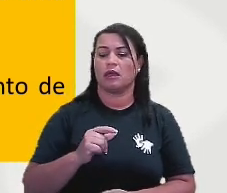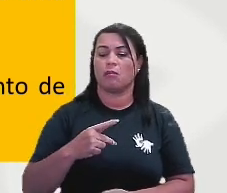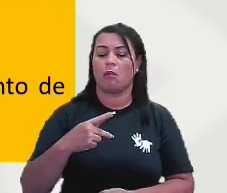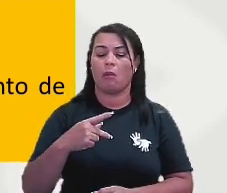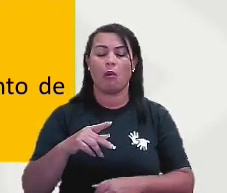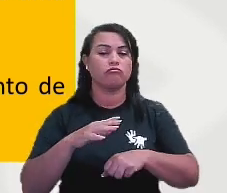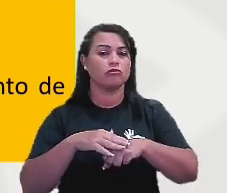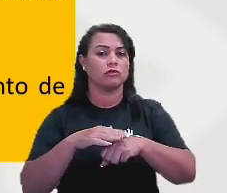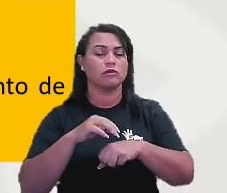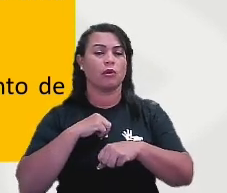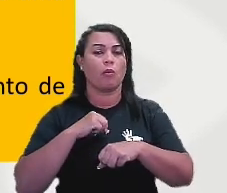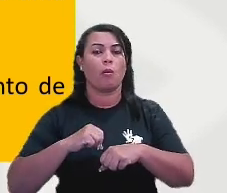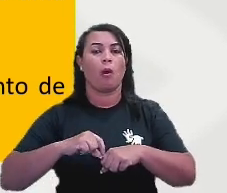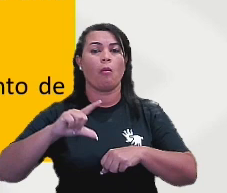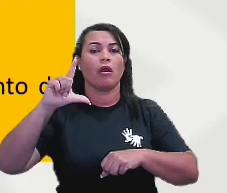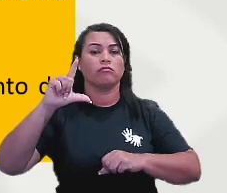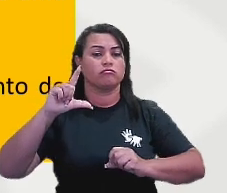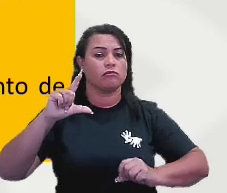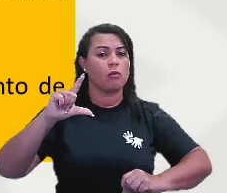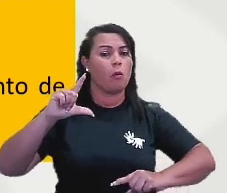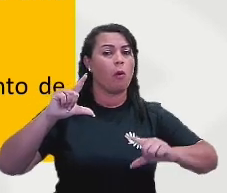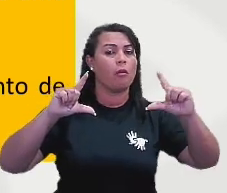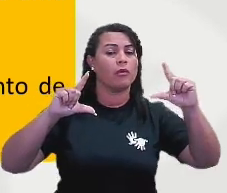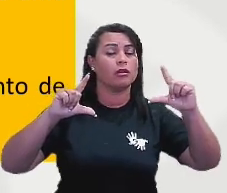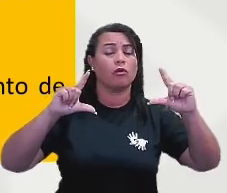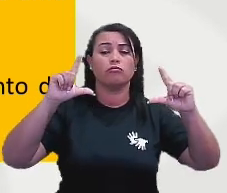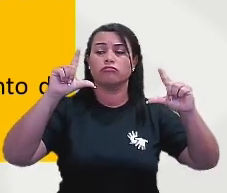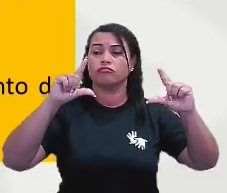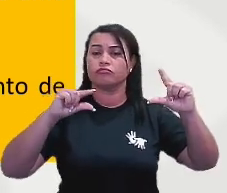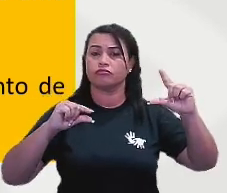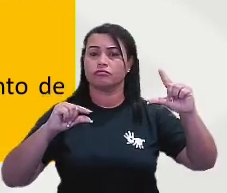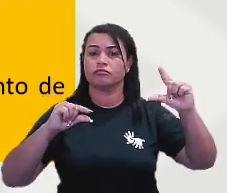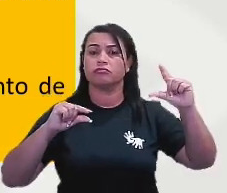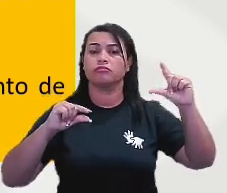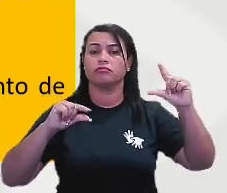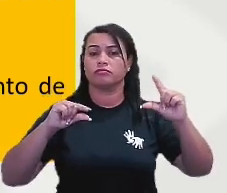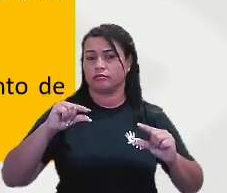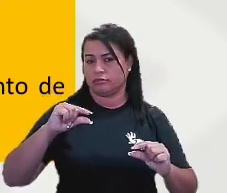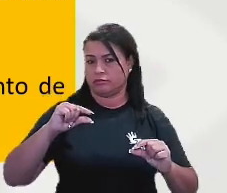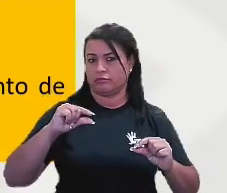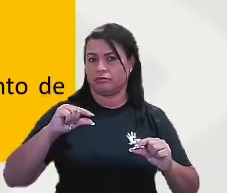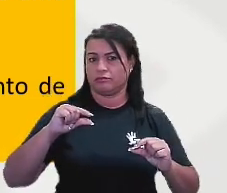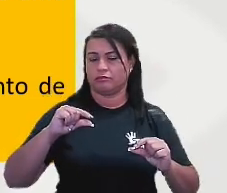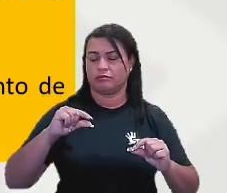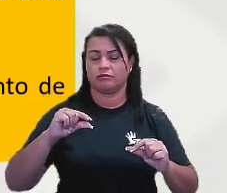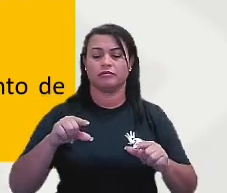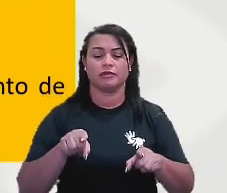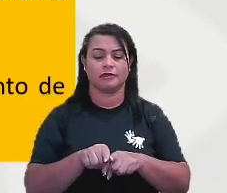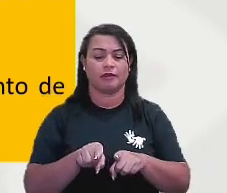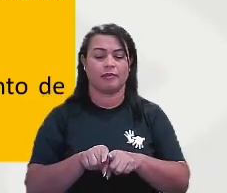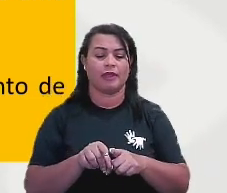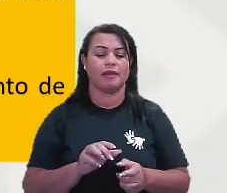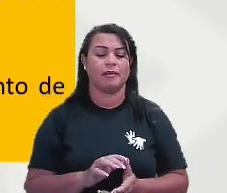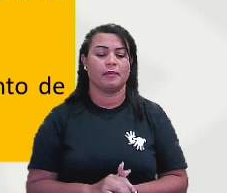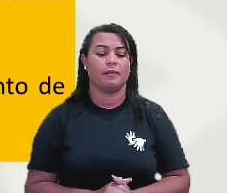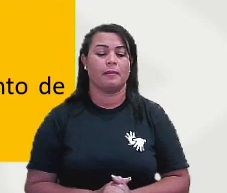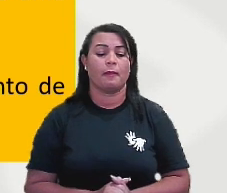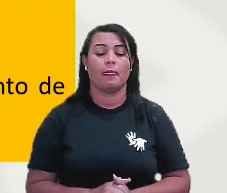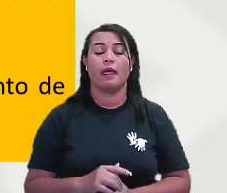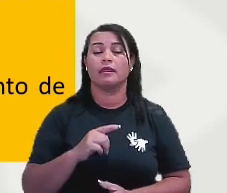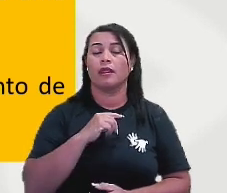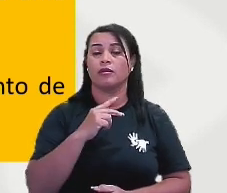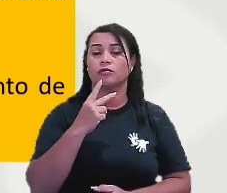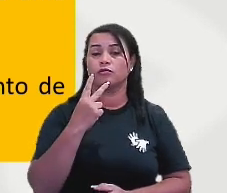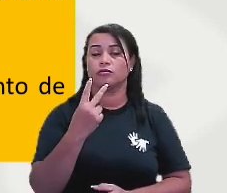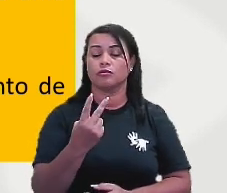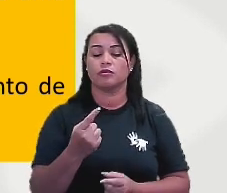uma delas leva ao aumento da outra. Ou quando a diminuição de uma delas leva à diminuição da outra. E duas